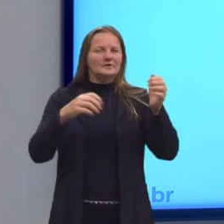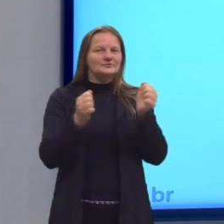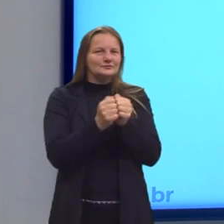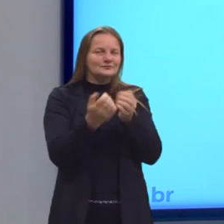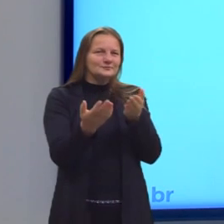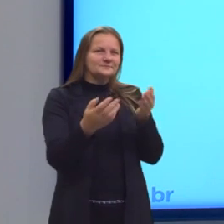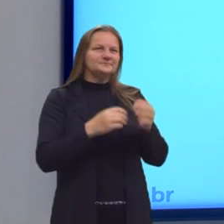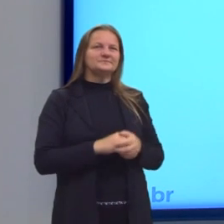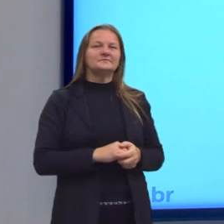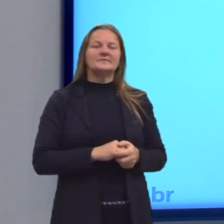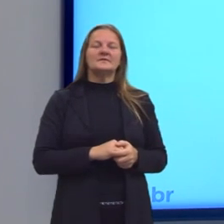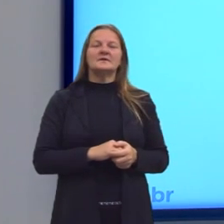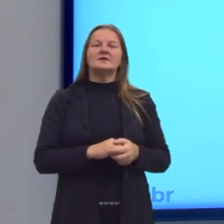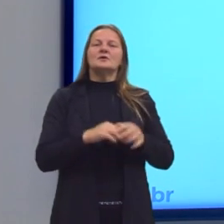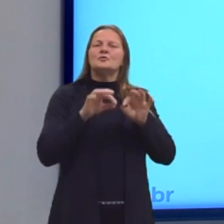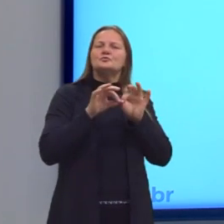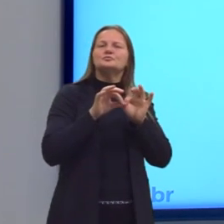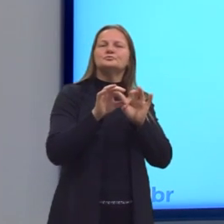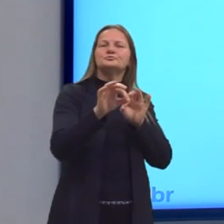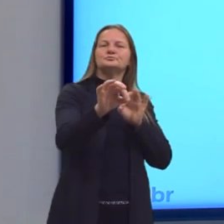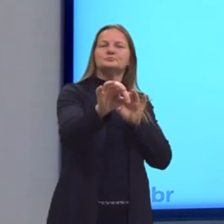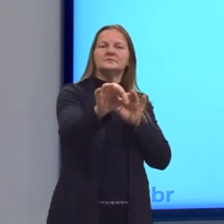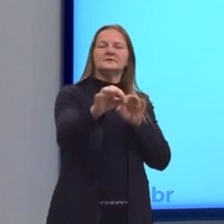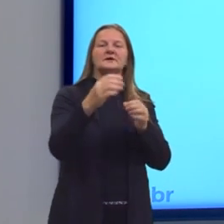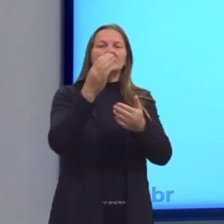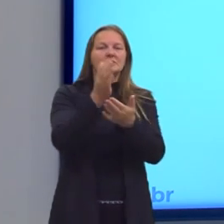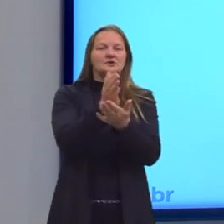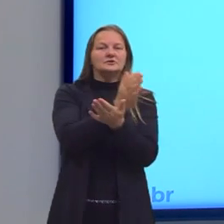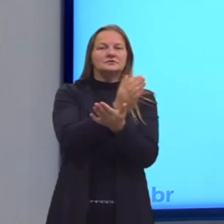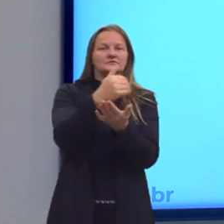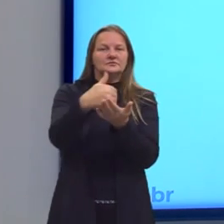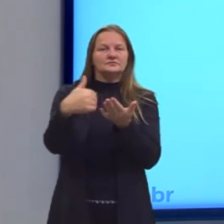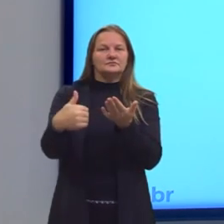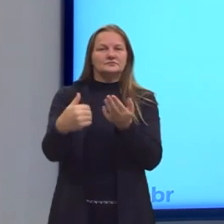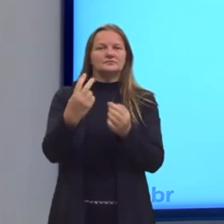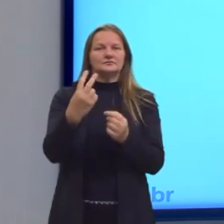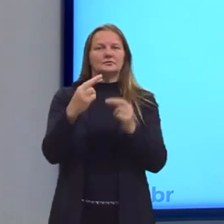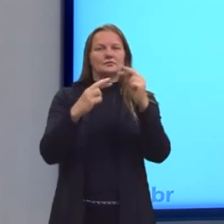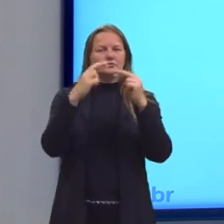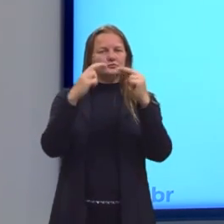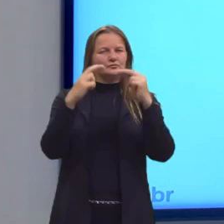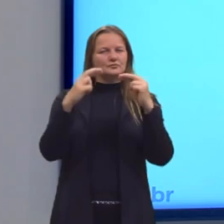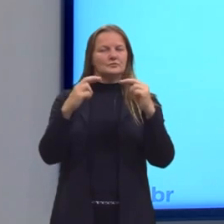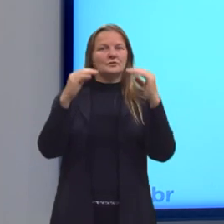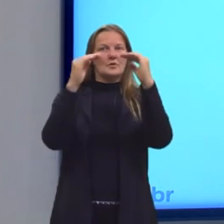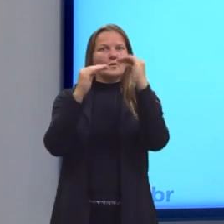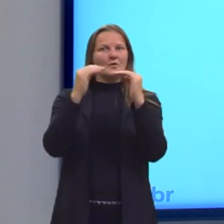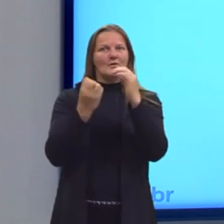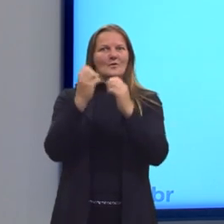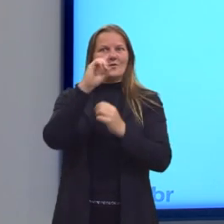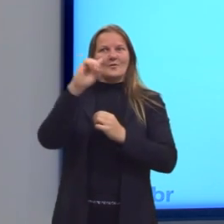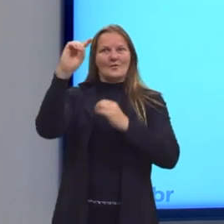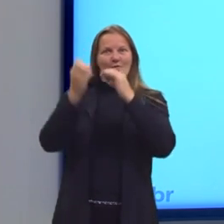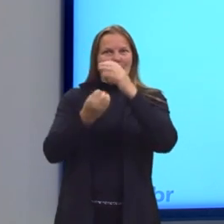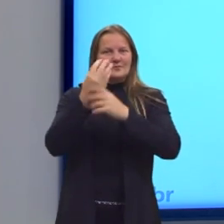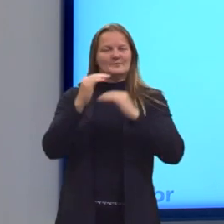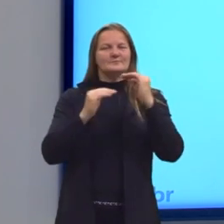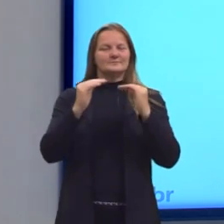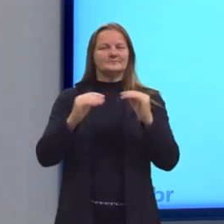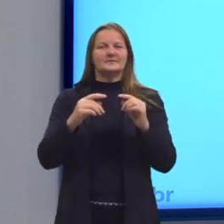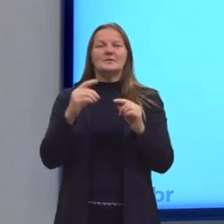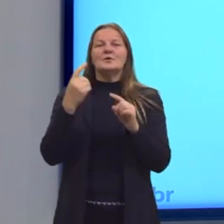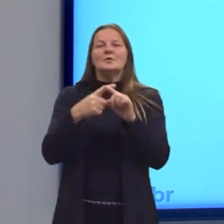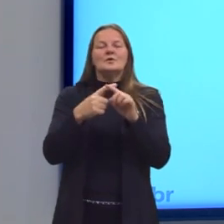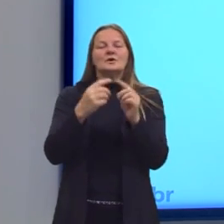Um segmento de reta está dividido entre duas partes na proporção áurea, quando o todo está